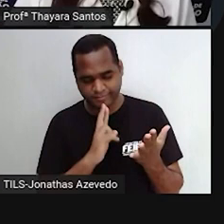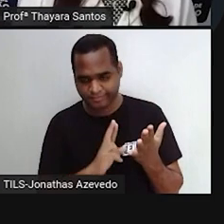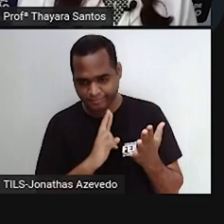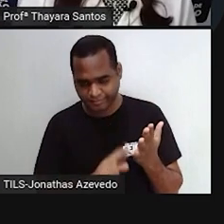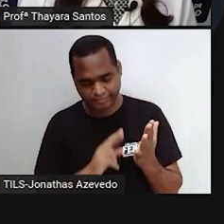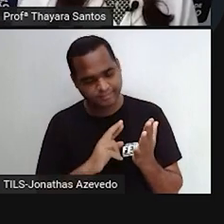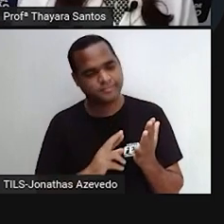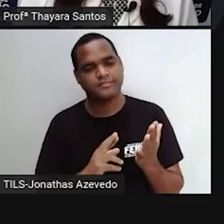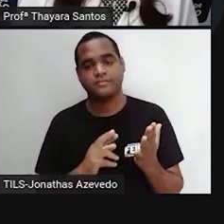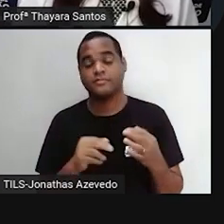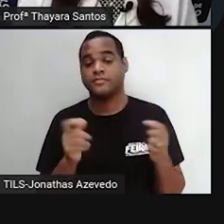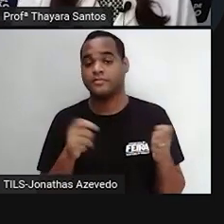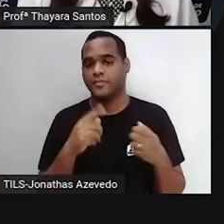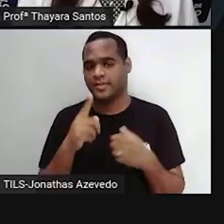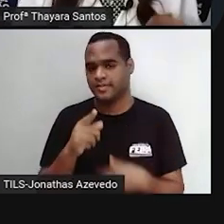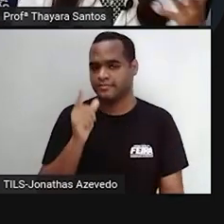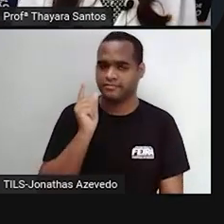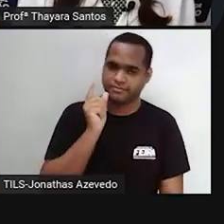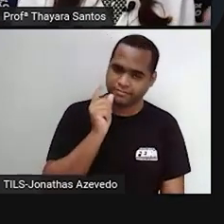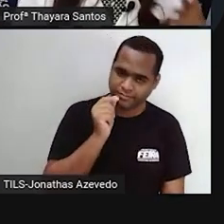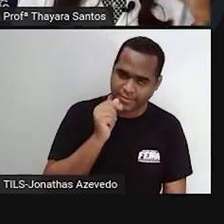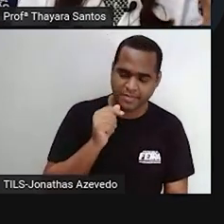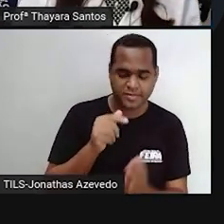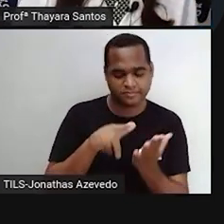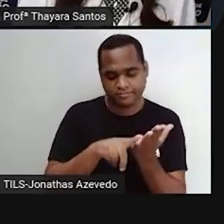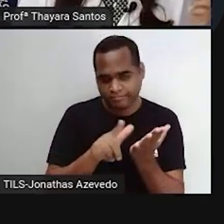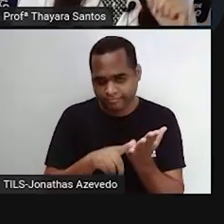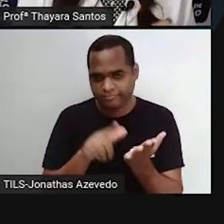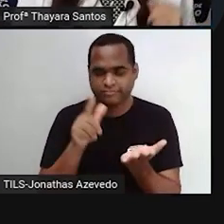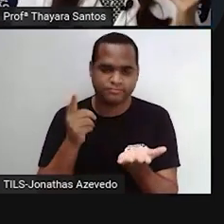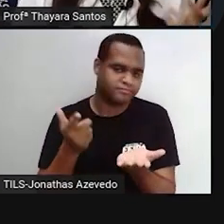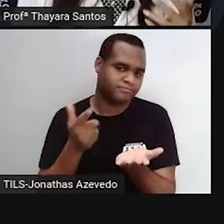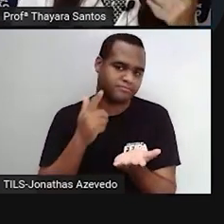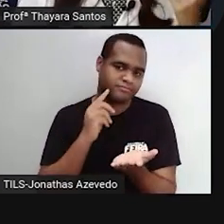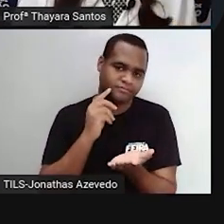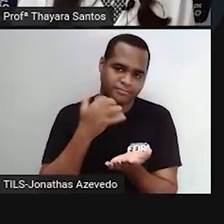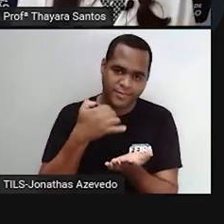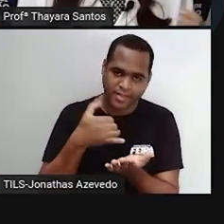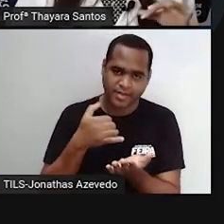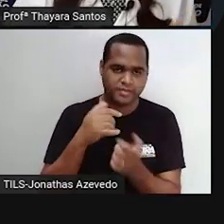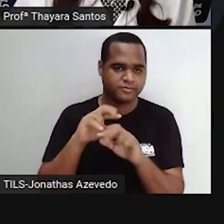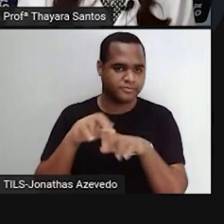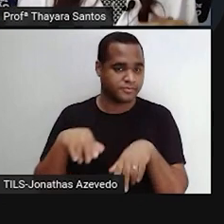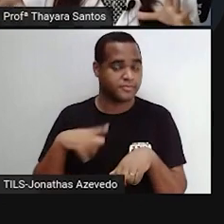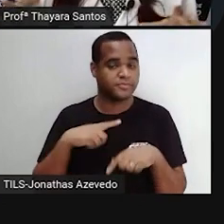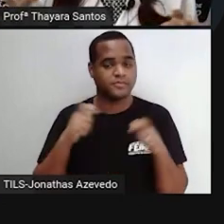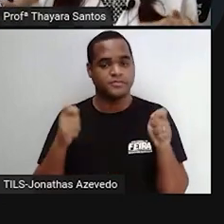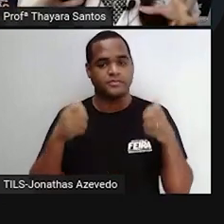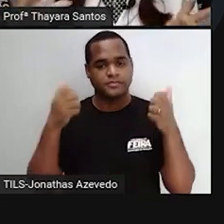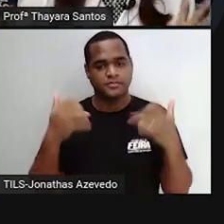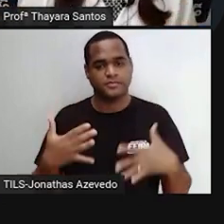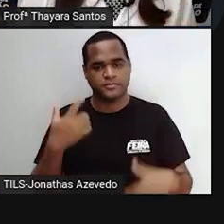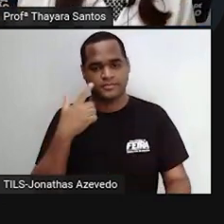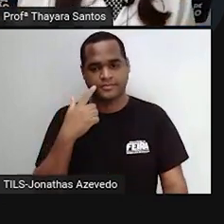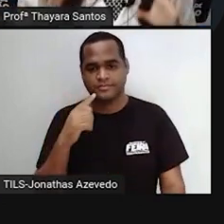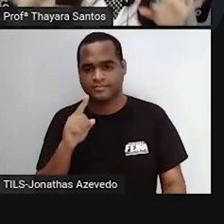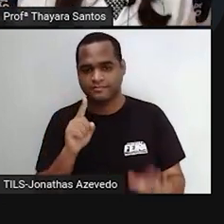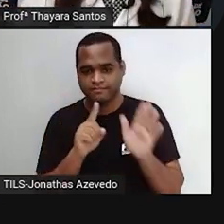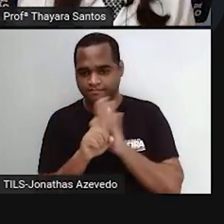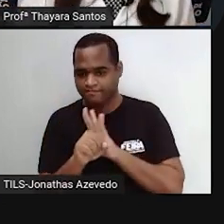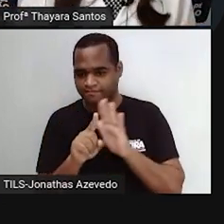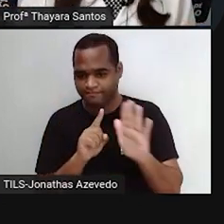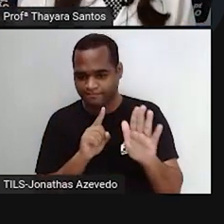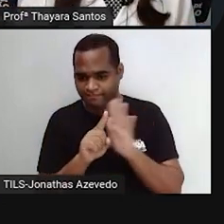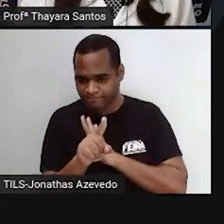Pra isso, vocês precisam pegar o caderno de vocês ou uma folha, lápis, caneta, porque hoje a gente vai fazer o nosso fast quiz que